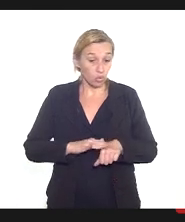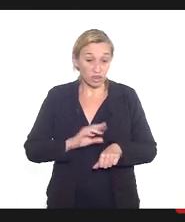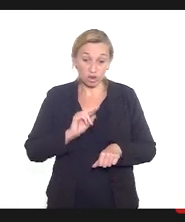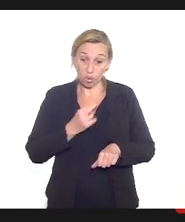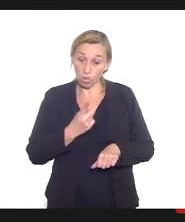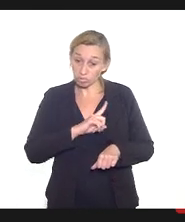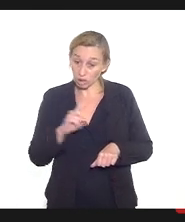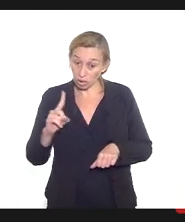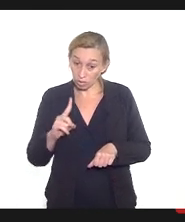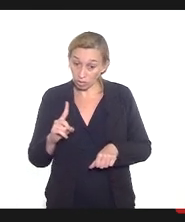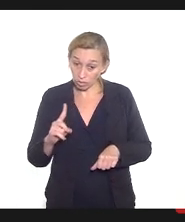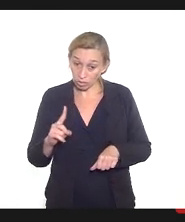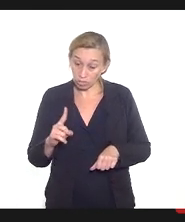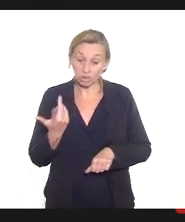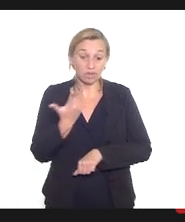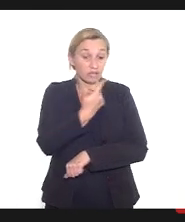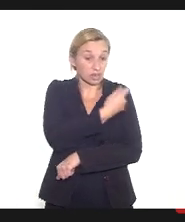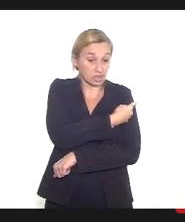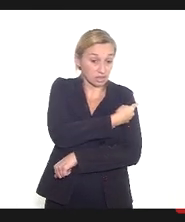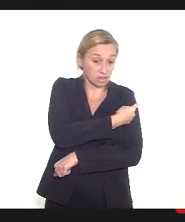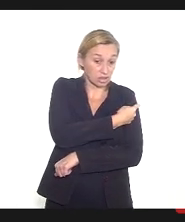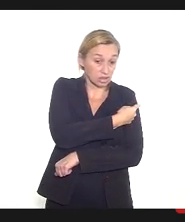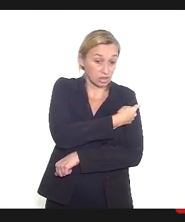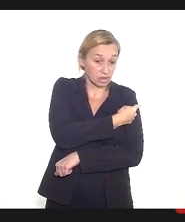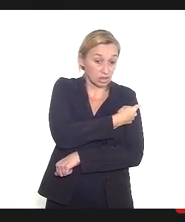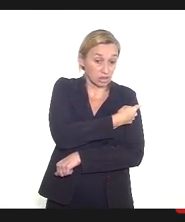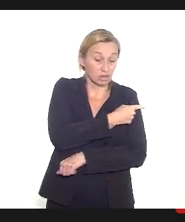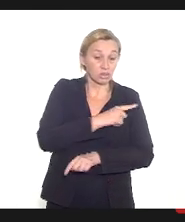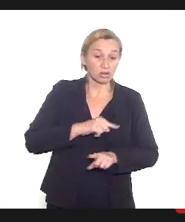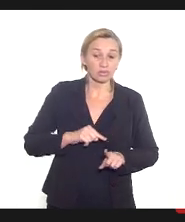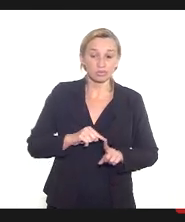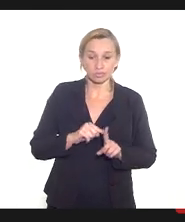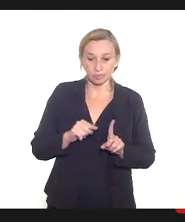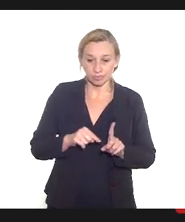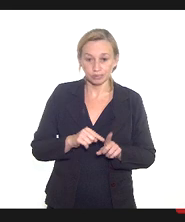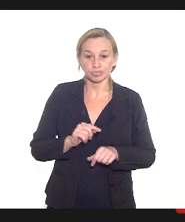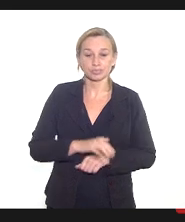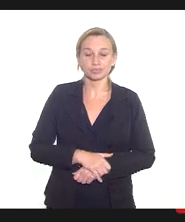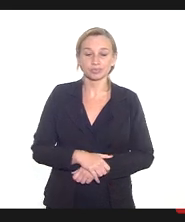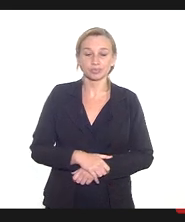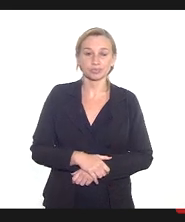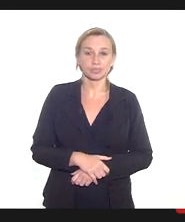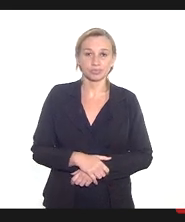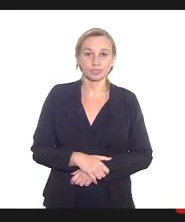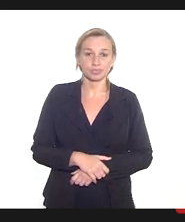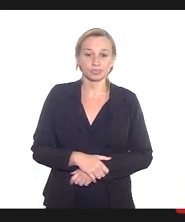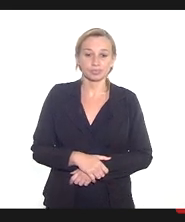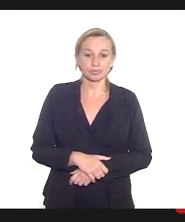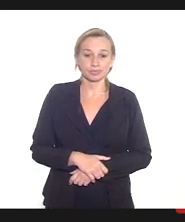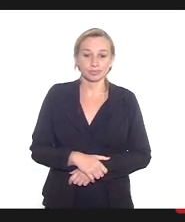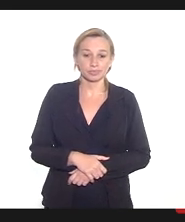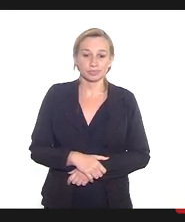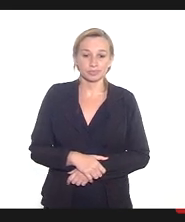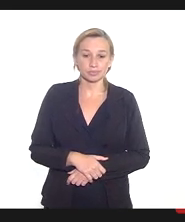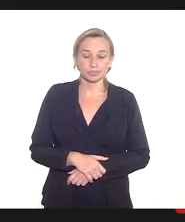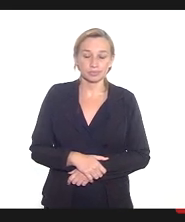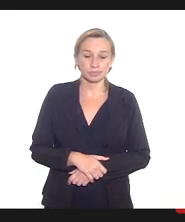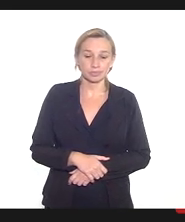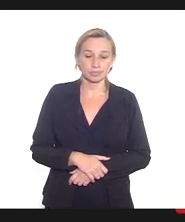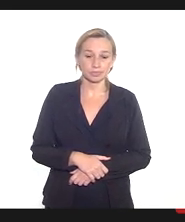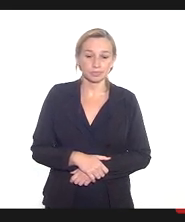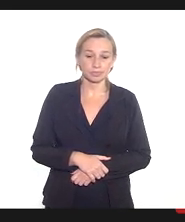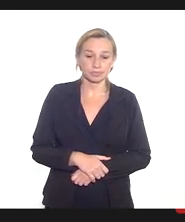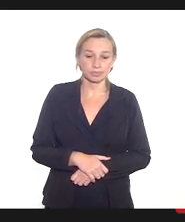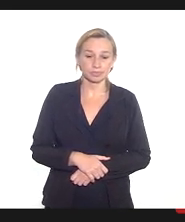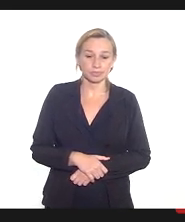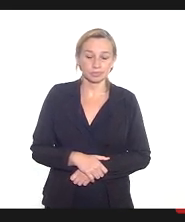fica estabelecida a vacinação de gestante puérpera com e sem comorbidade deverá ser